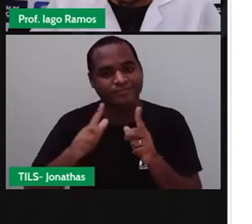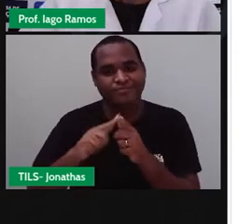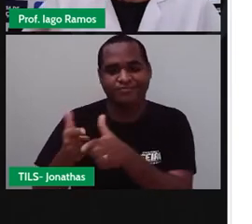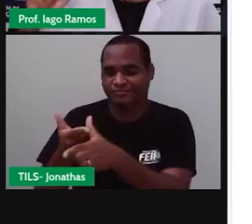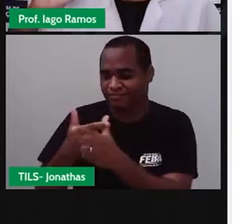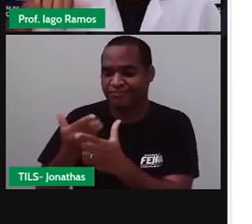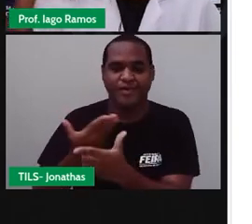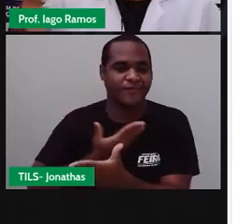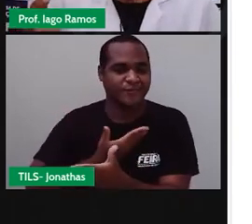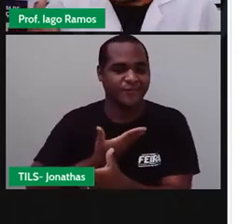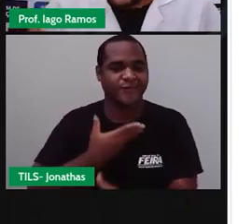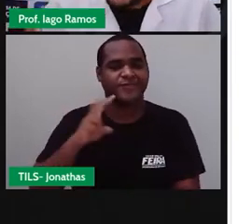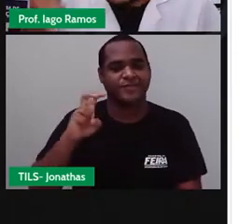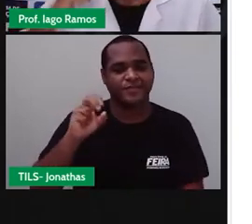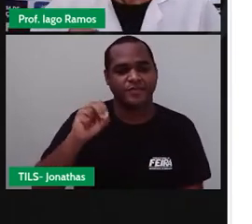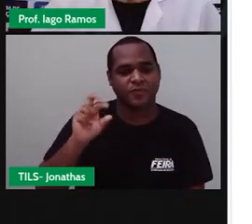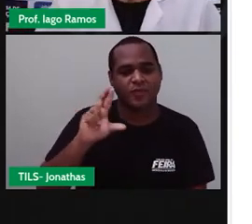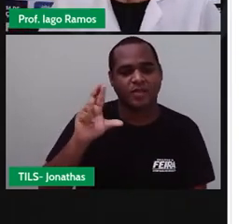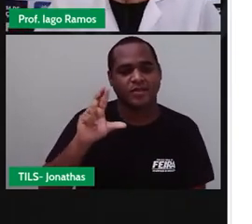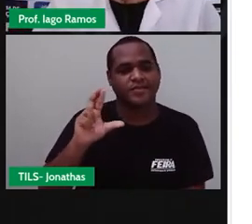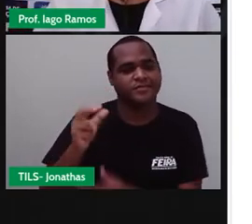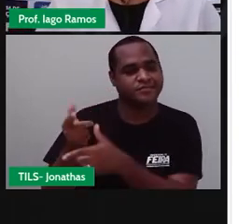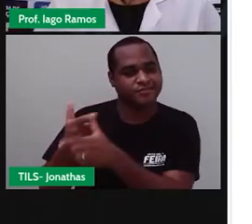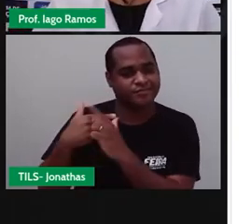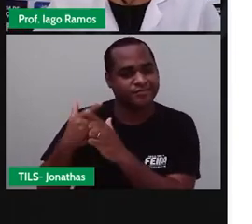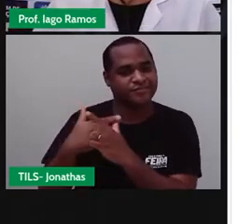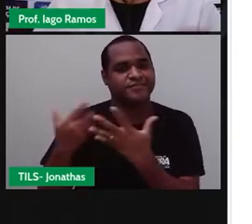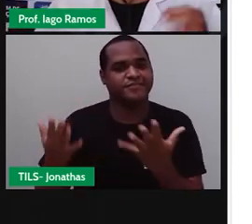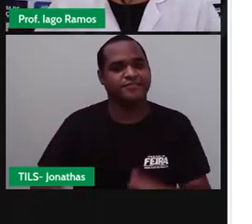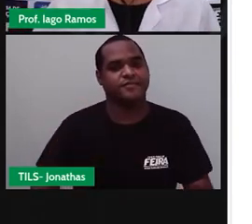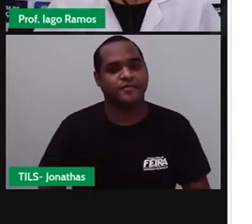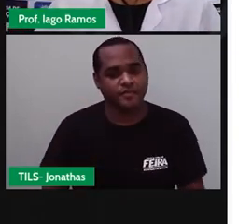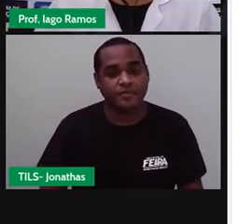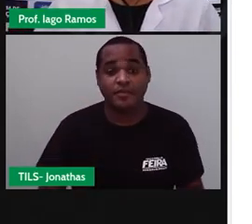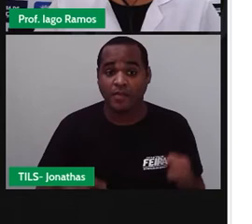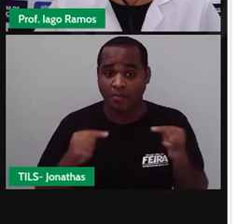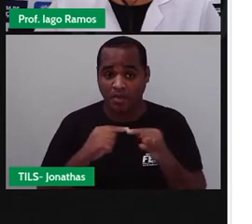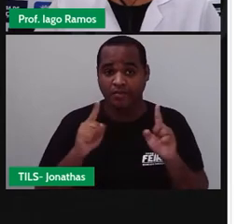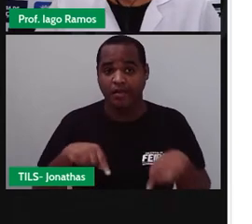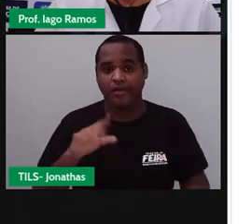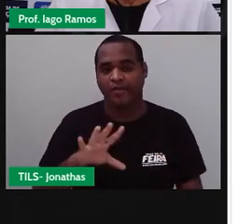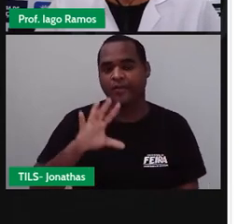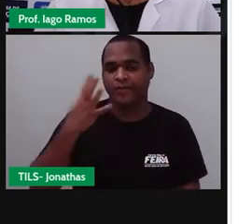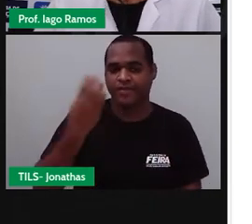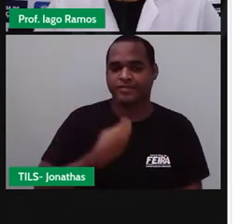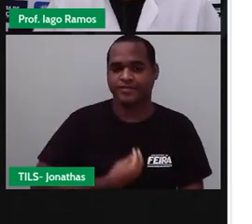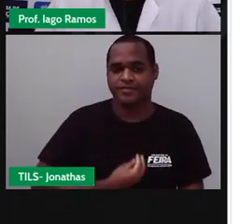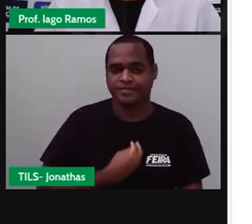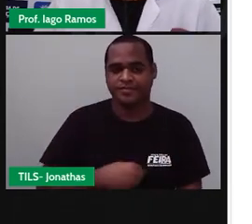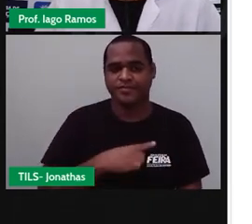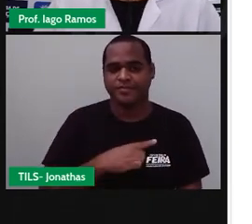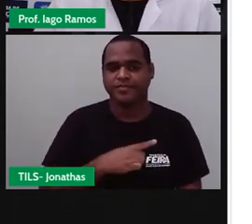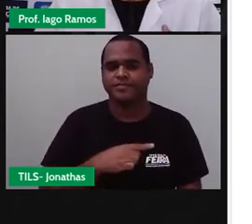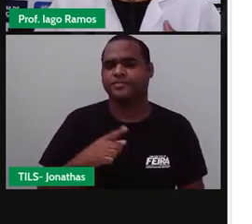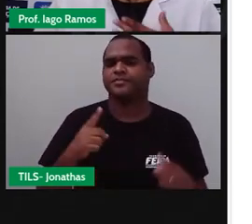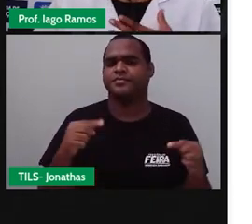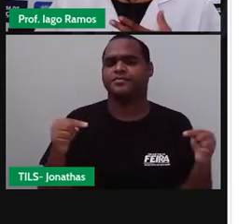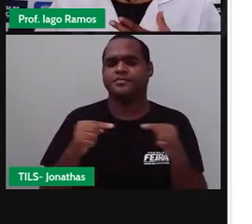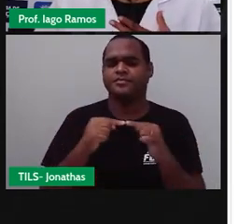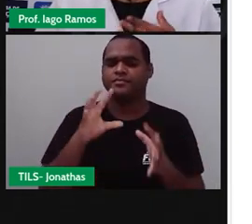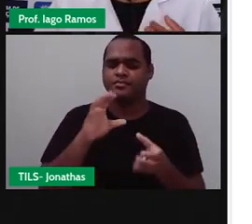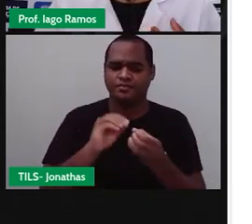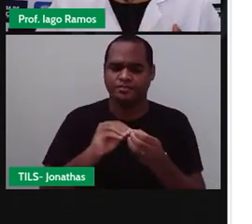amigo e pedi de novo 50 reais emprestado. É isso que está acontecendo, tá? Se ainda não